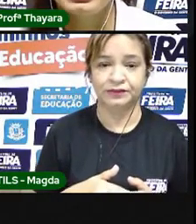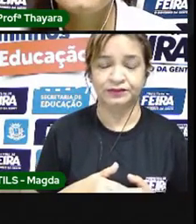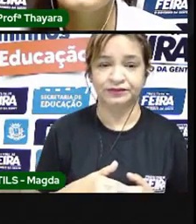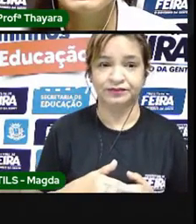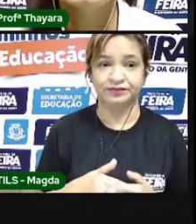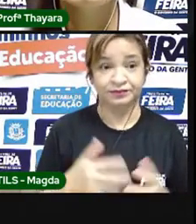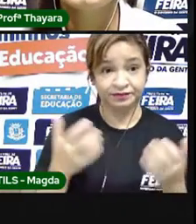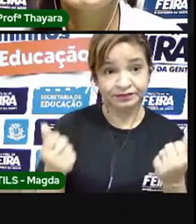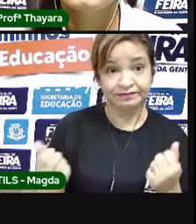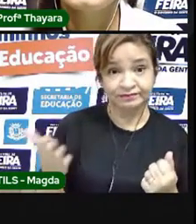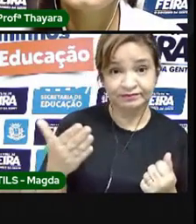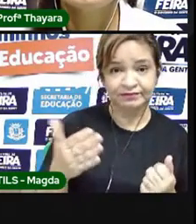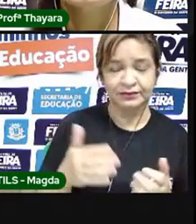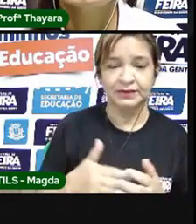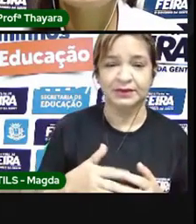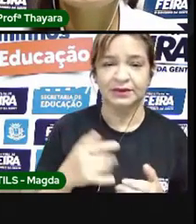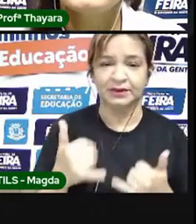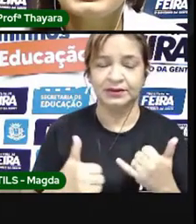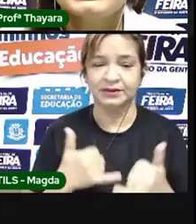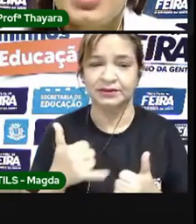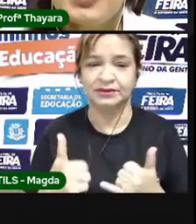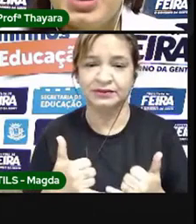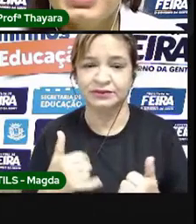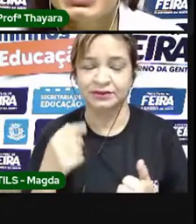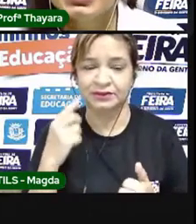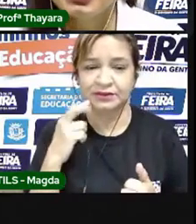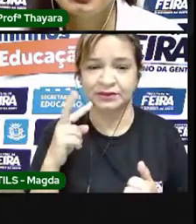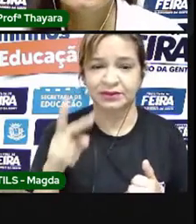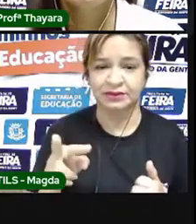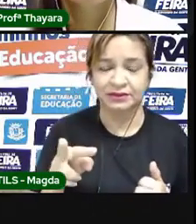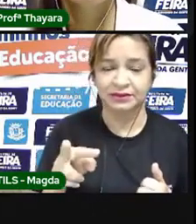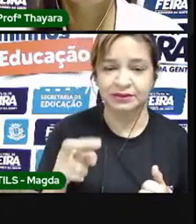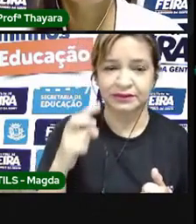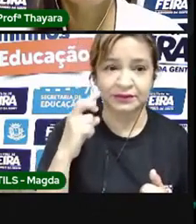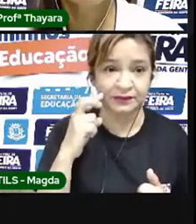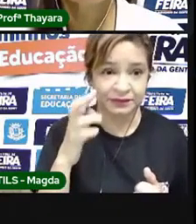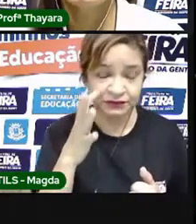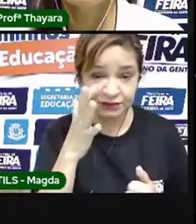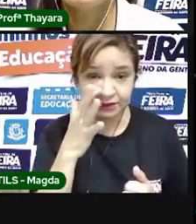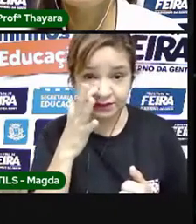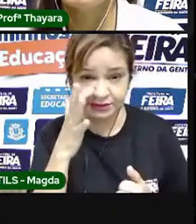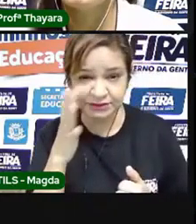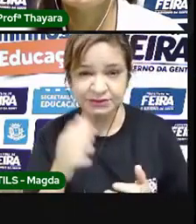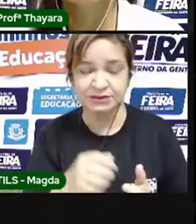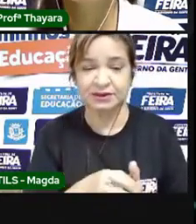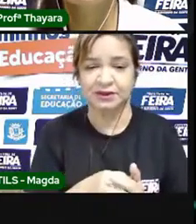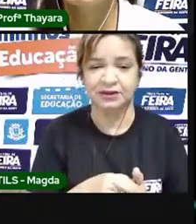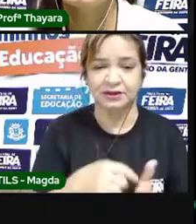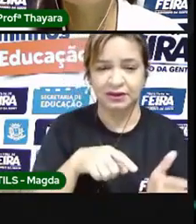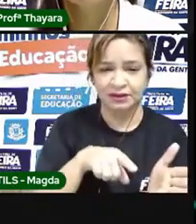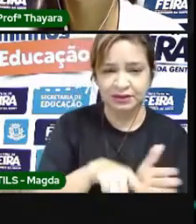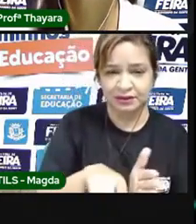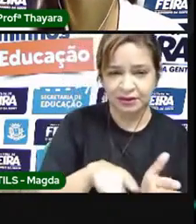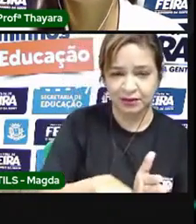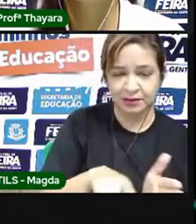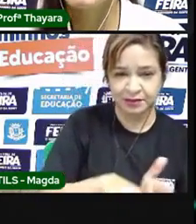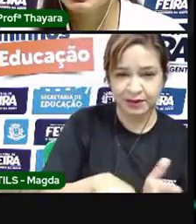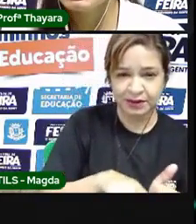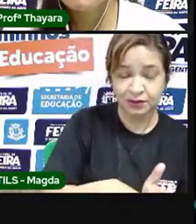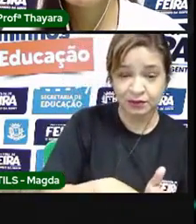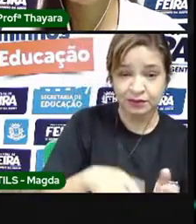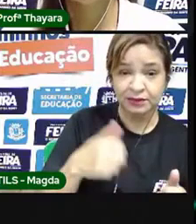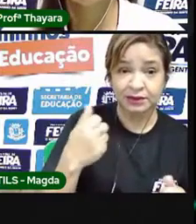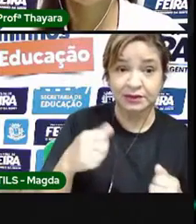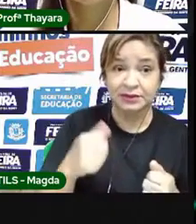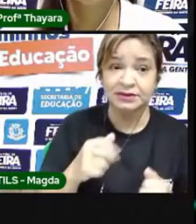Vamos lá. Esse joguinho aqui que eu fiz para vocês é um labirinto. Vocês vão ver que tem uma pergunta aqui embaixo e vocês têm que achar